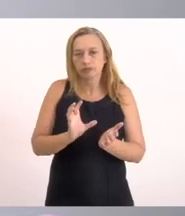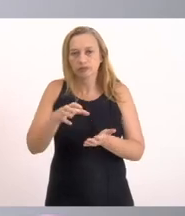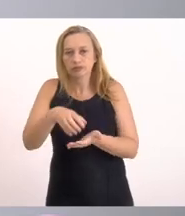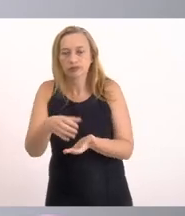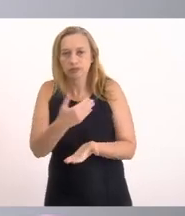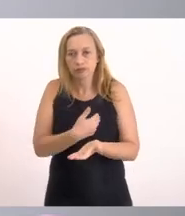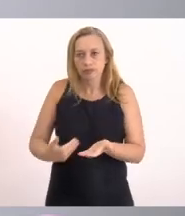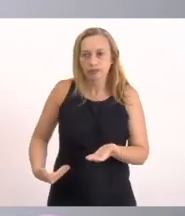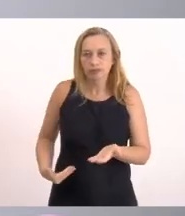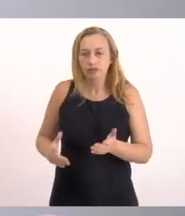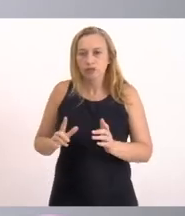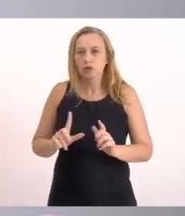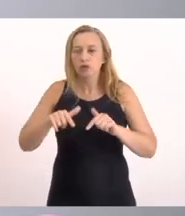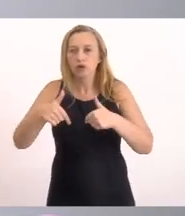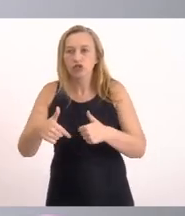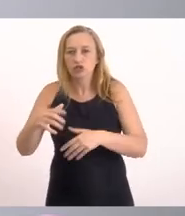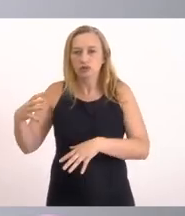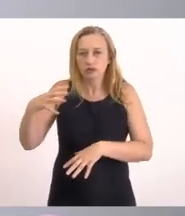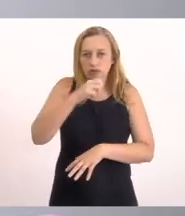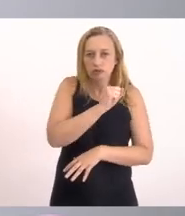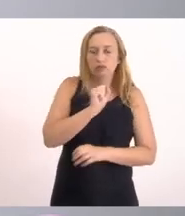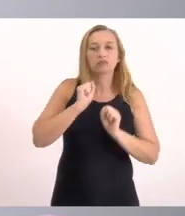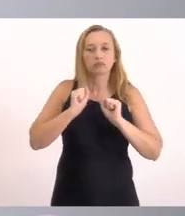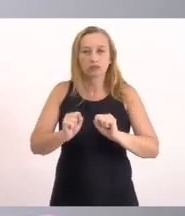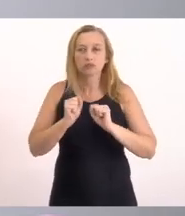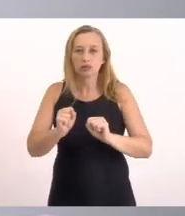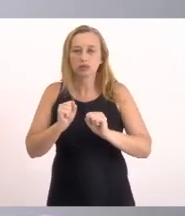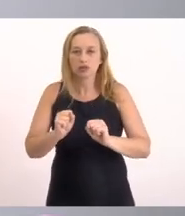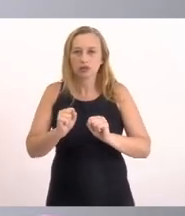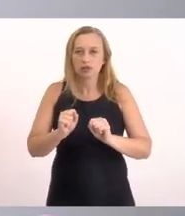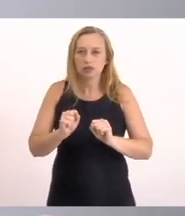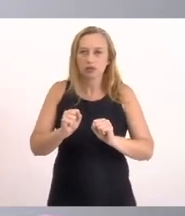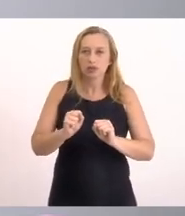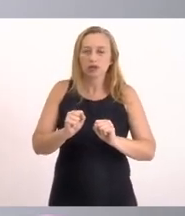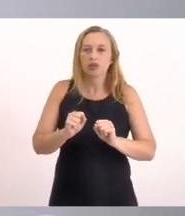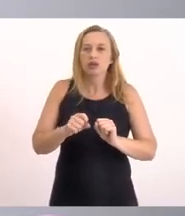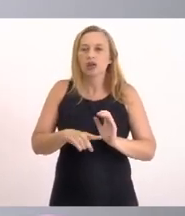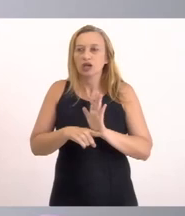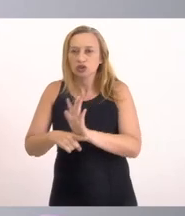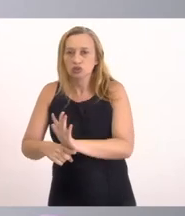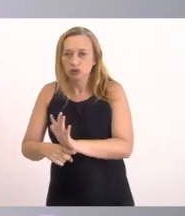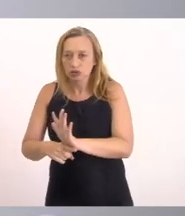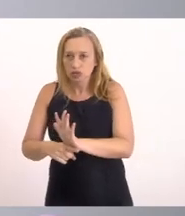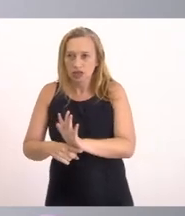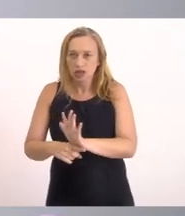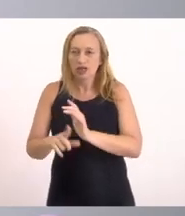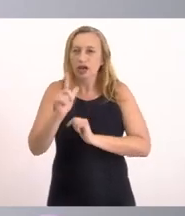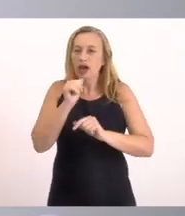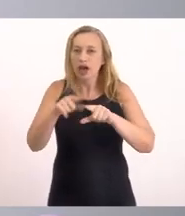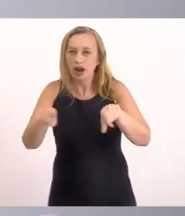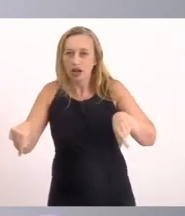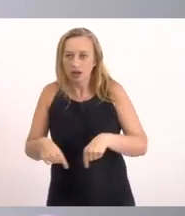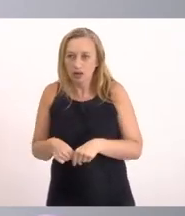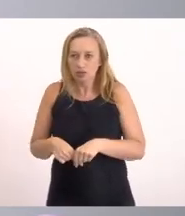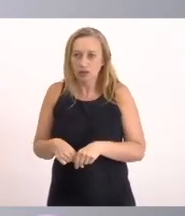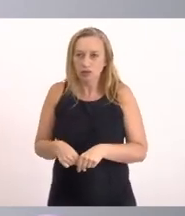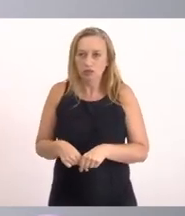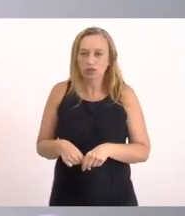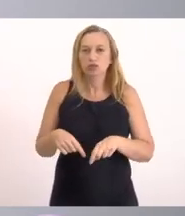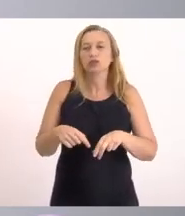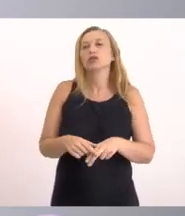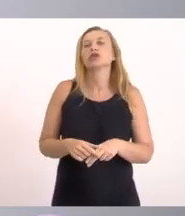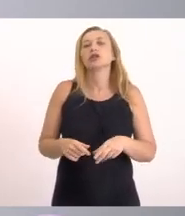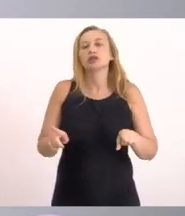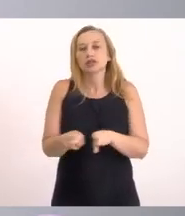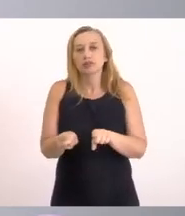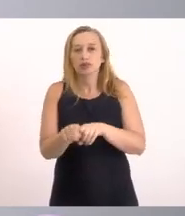Alguma ação Com urgência Que pudesse vir Dar este socorro A lagoa E a situação atual Em relação aos pescadores E